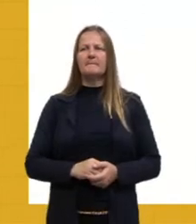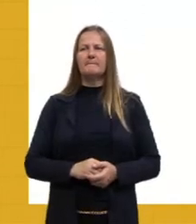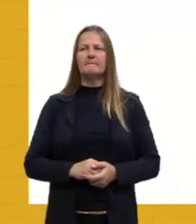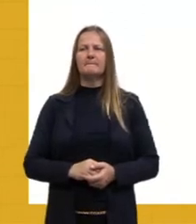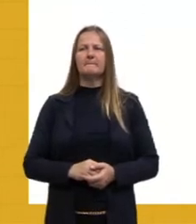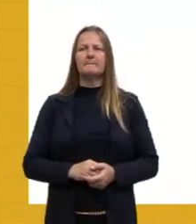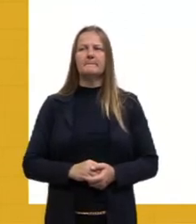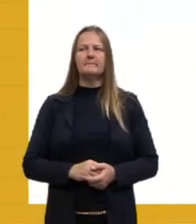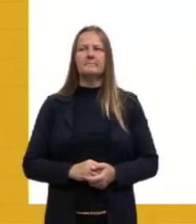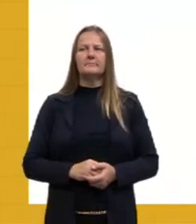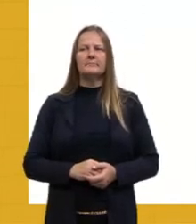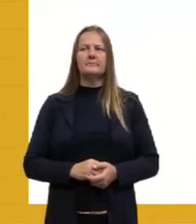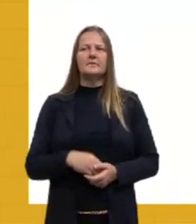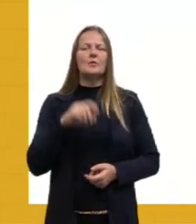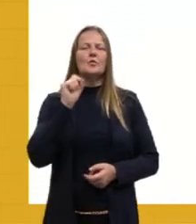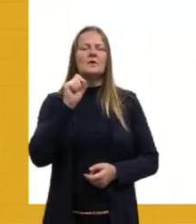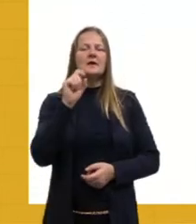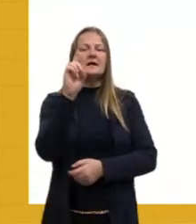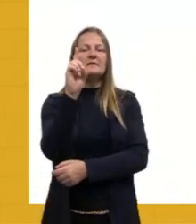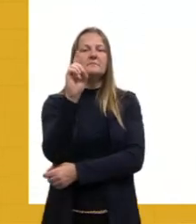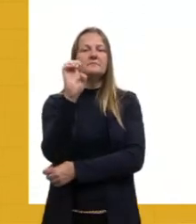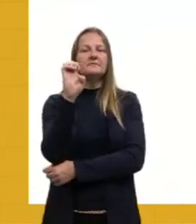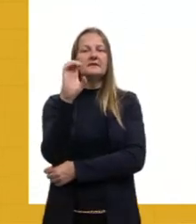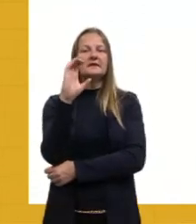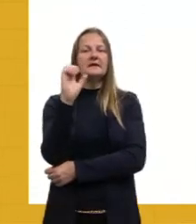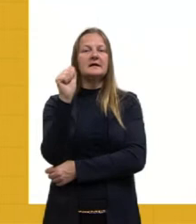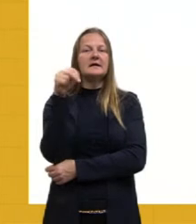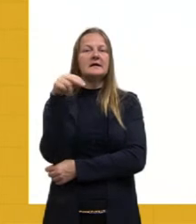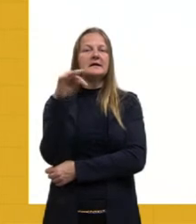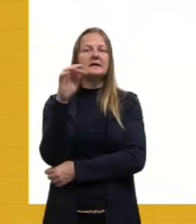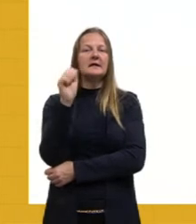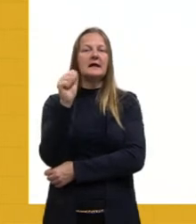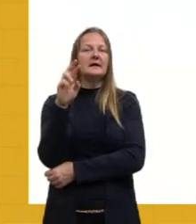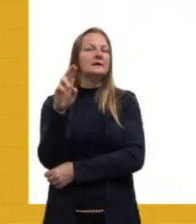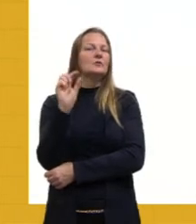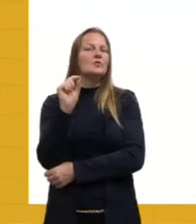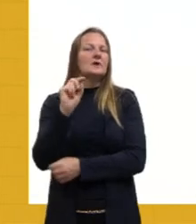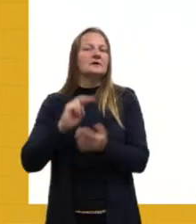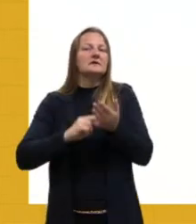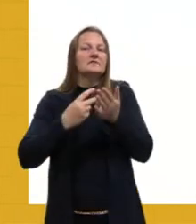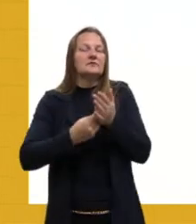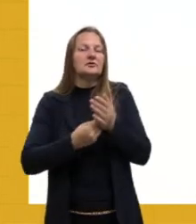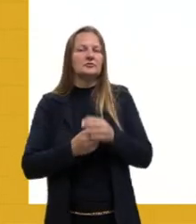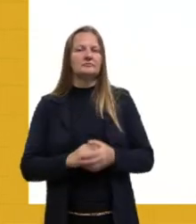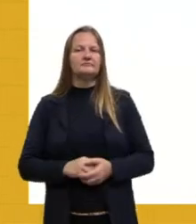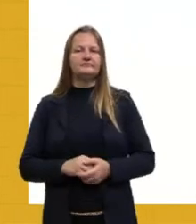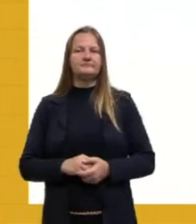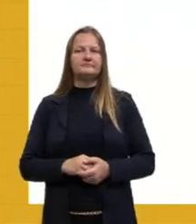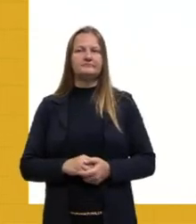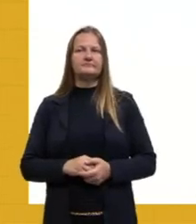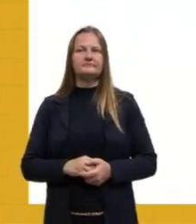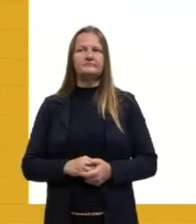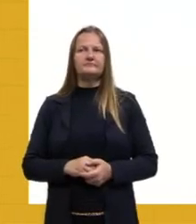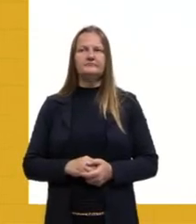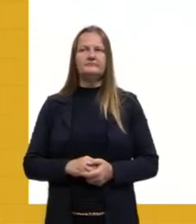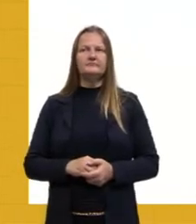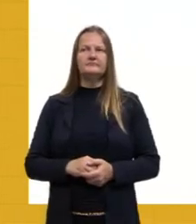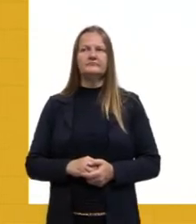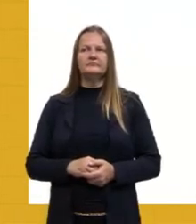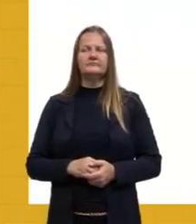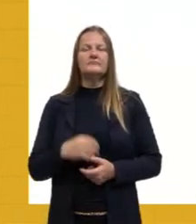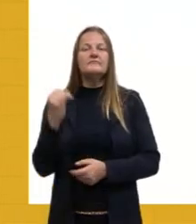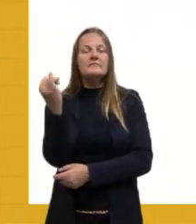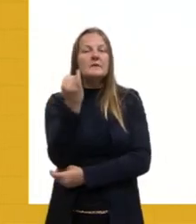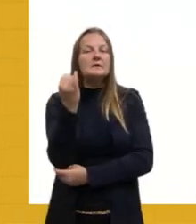o que é decanta-se? O que é decantar? O que é decantação? O que é isso? É de extrema